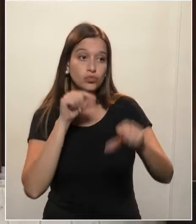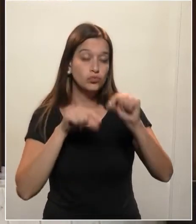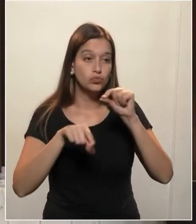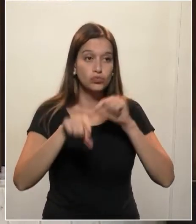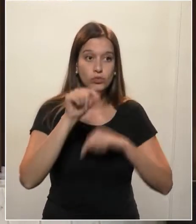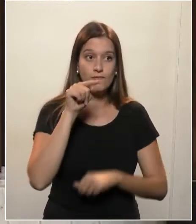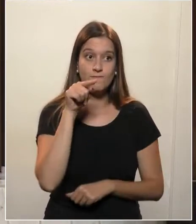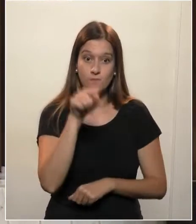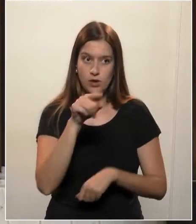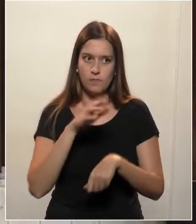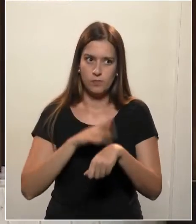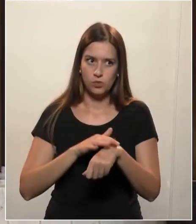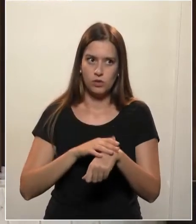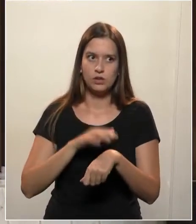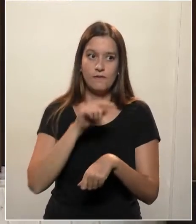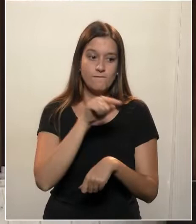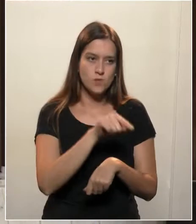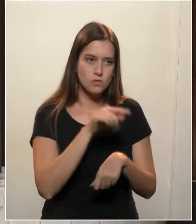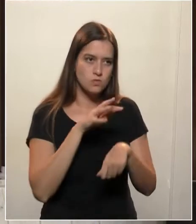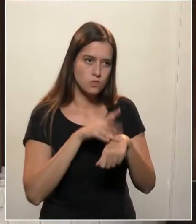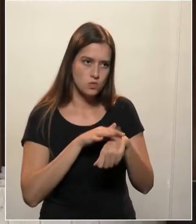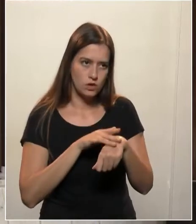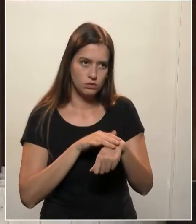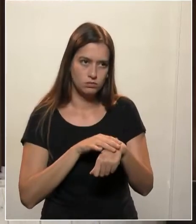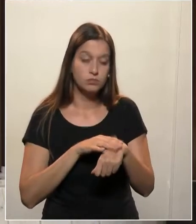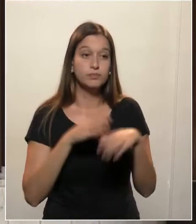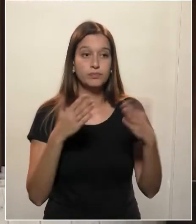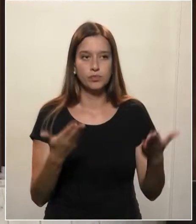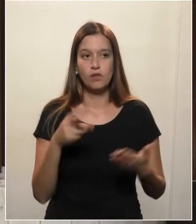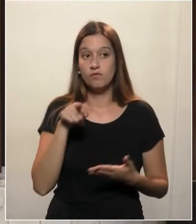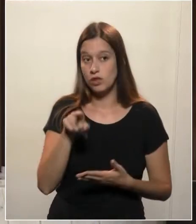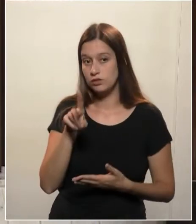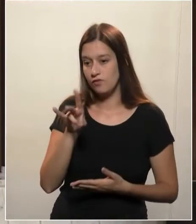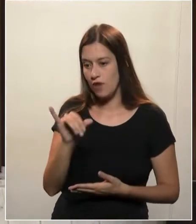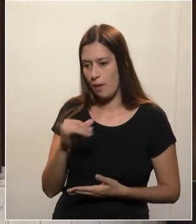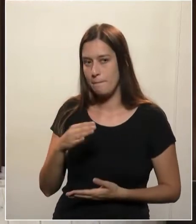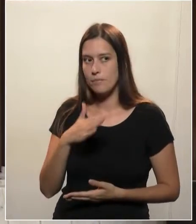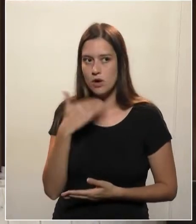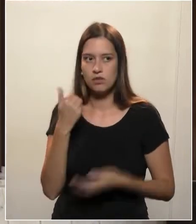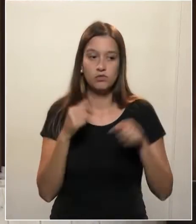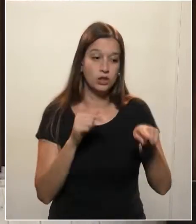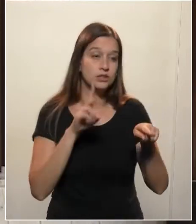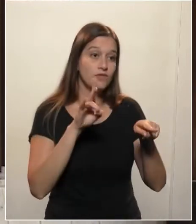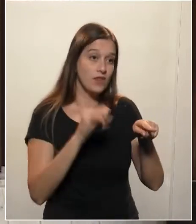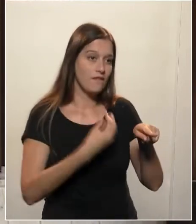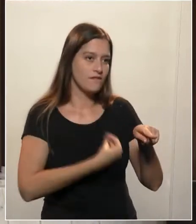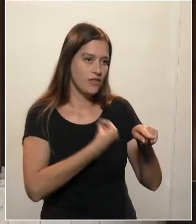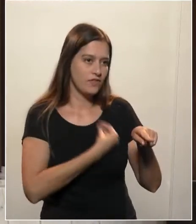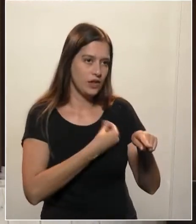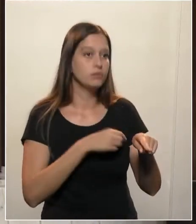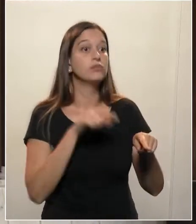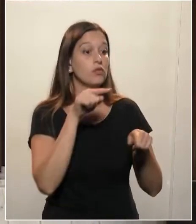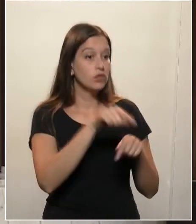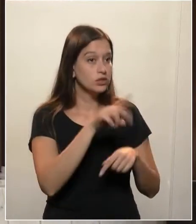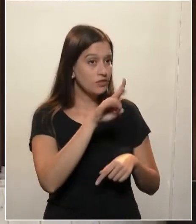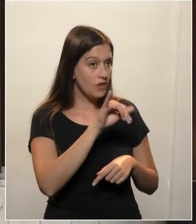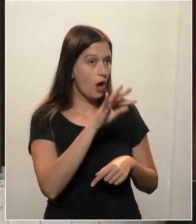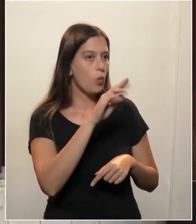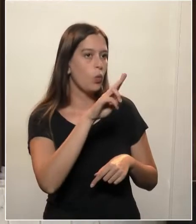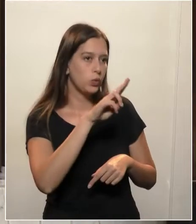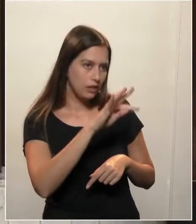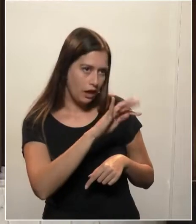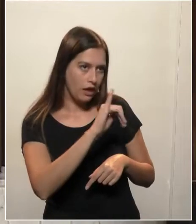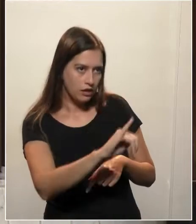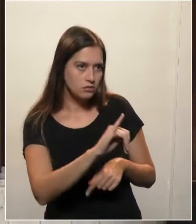doente seria entubado, qual doente iria para o respirador, porque o sistema de saúde deles entrou em